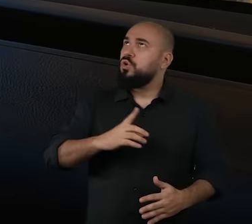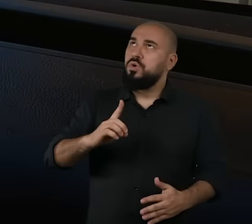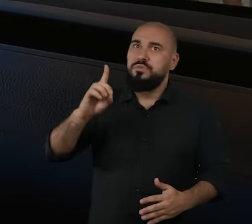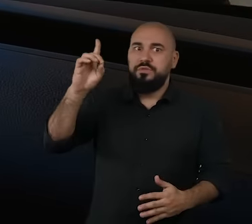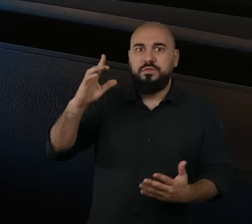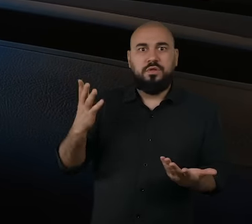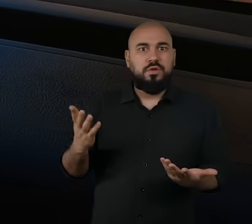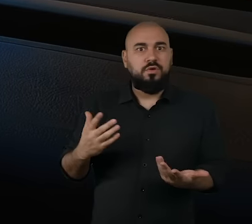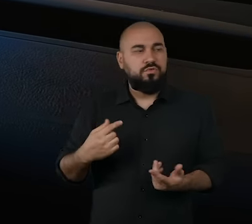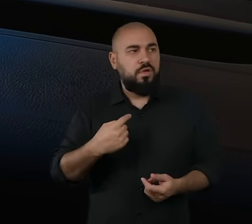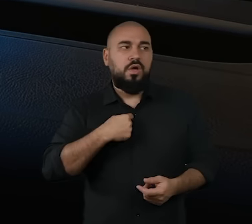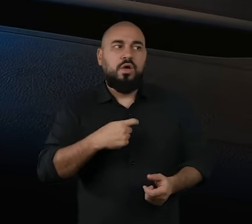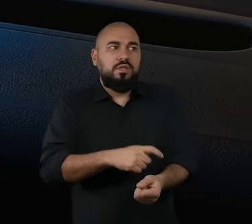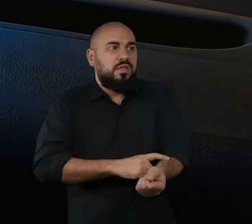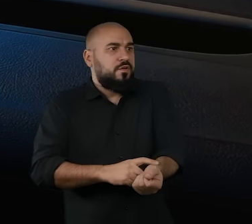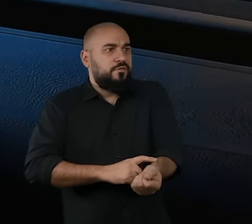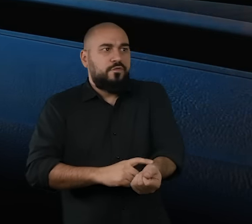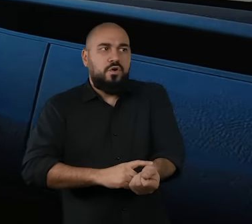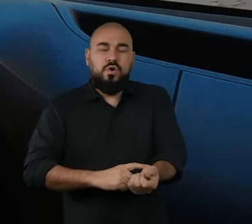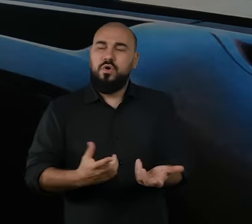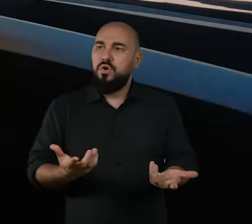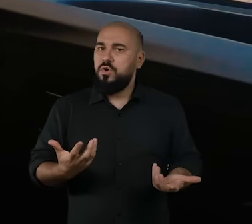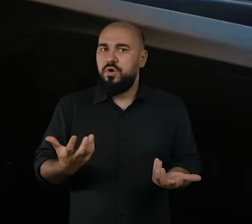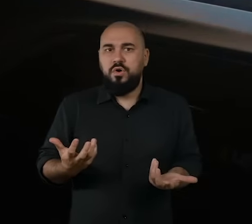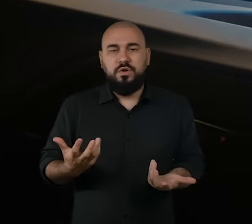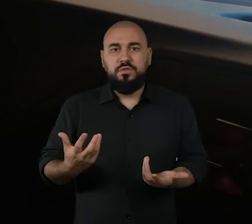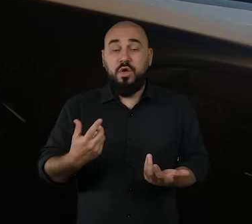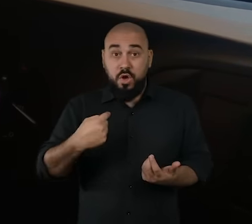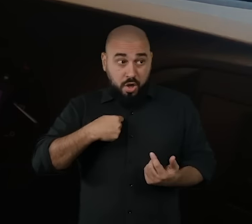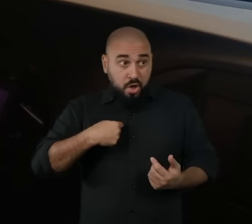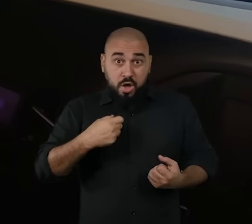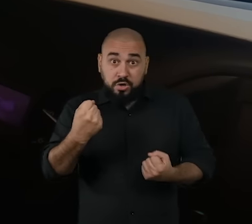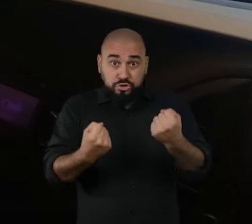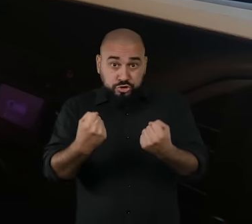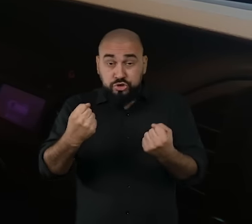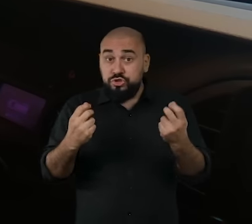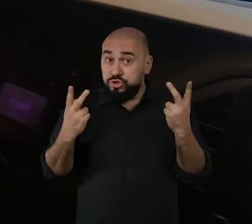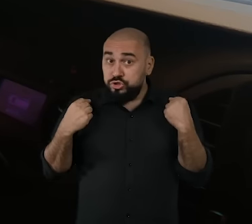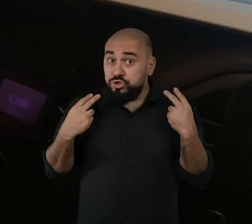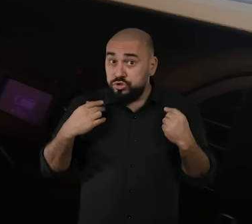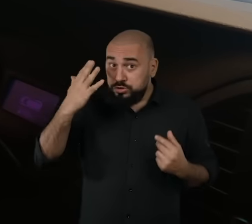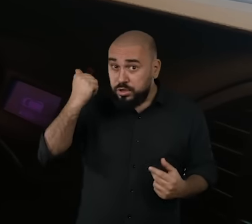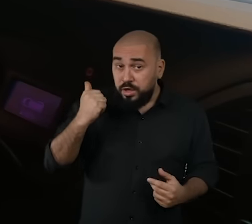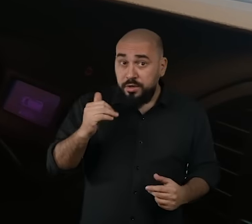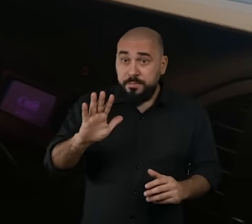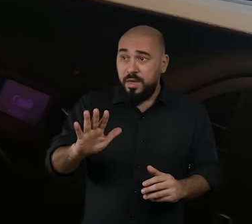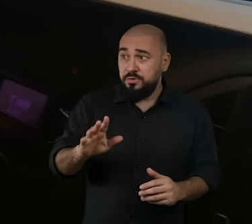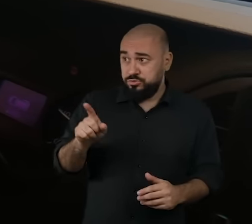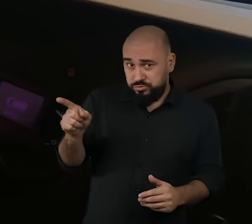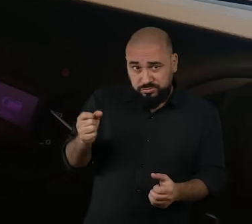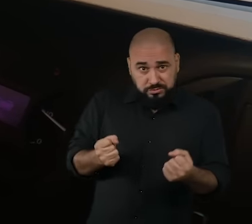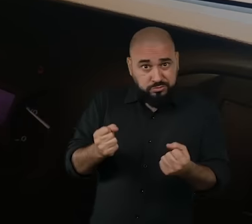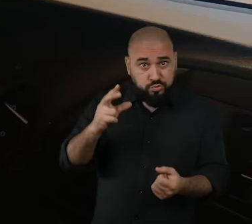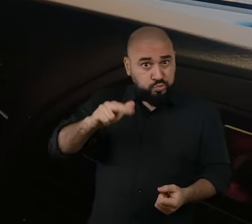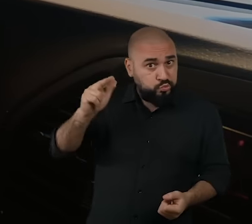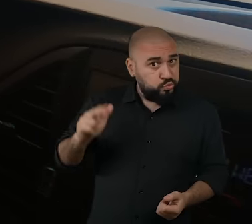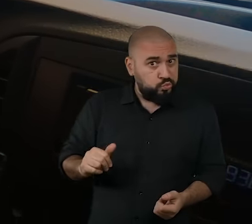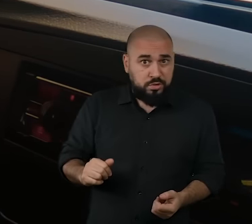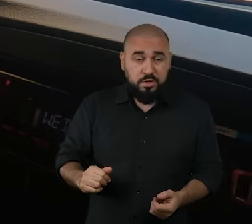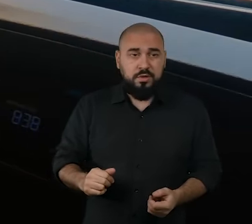é misericórdia do Senhor. Nossa, eu tô muito nervosa, sério. Nossa, meu Deus, olha que eu já dirigi na minha vida.